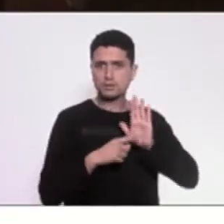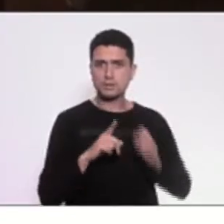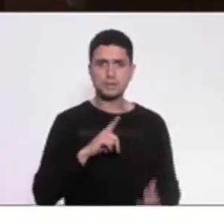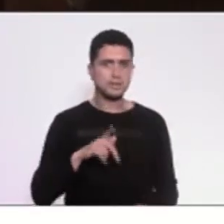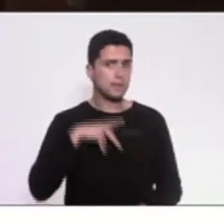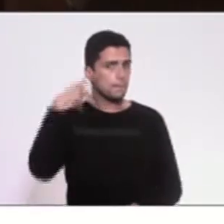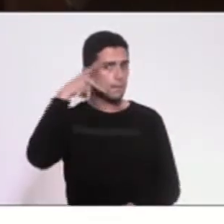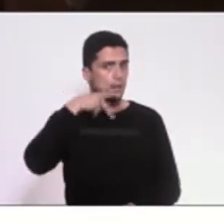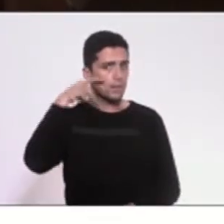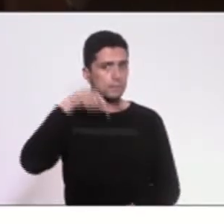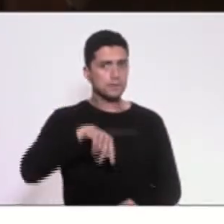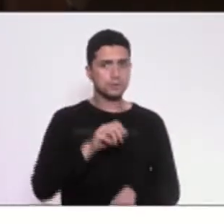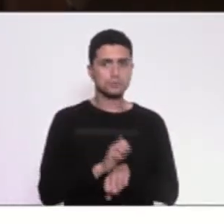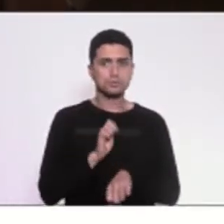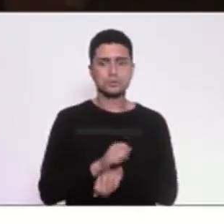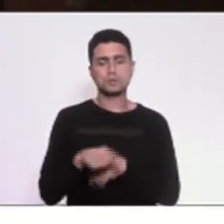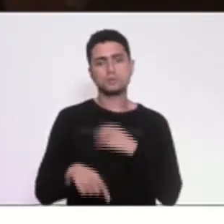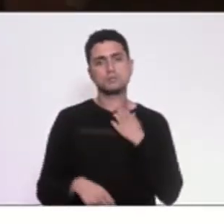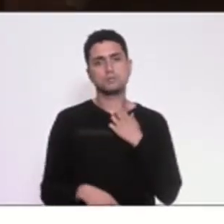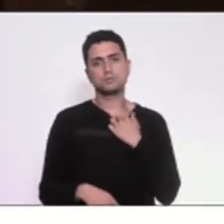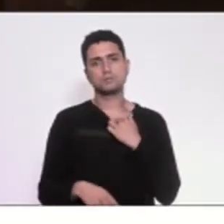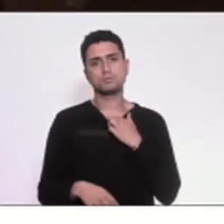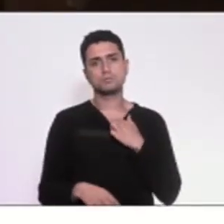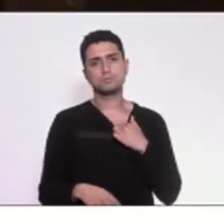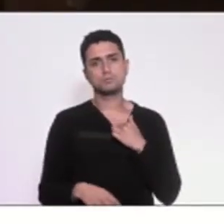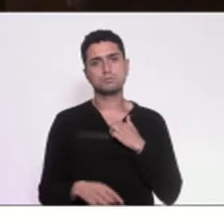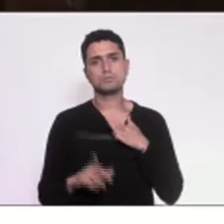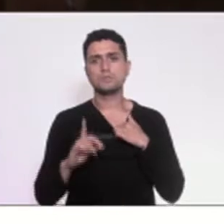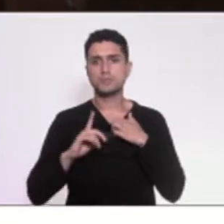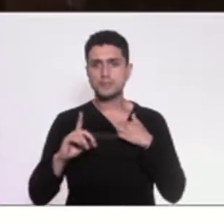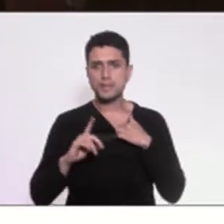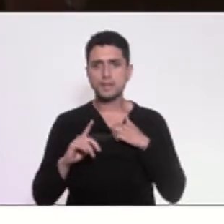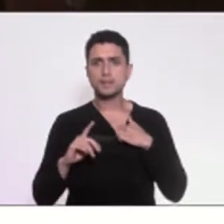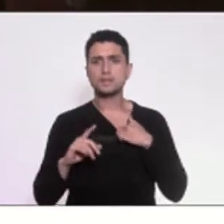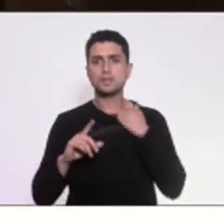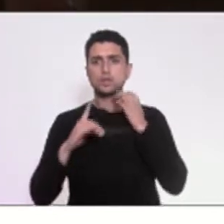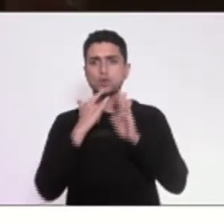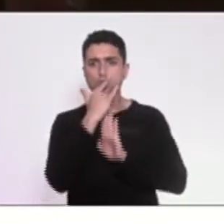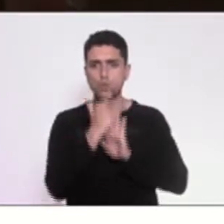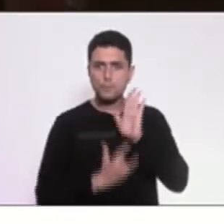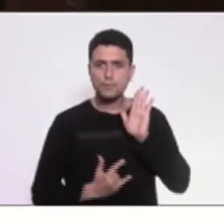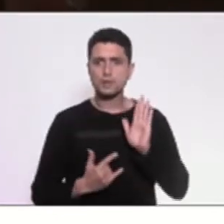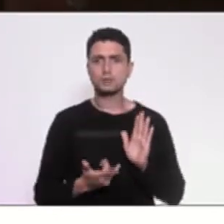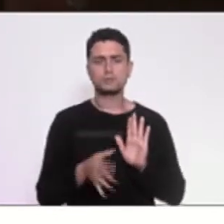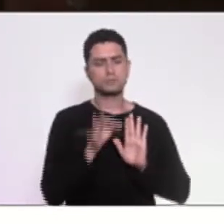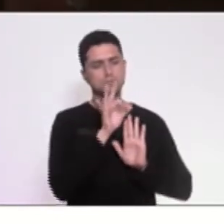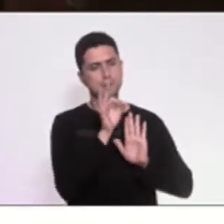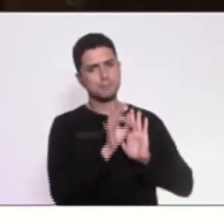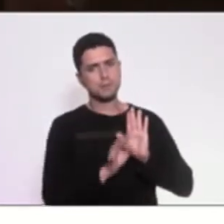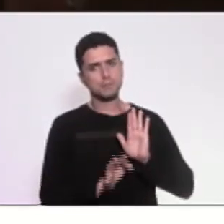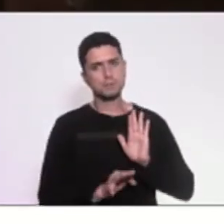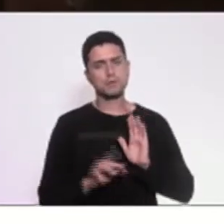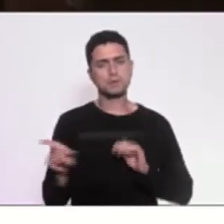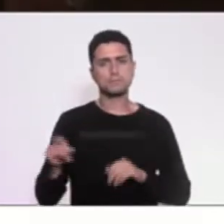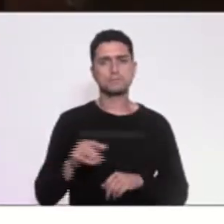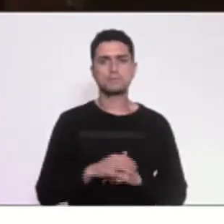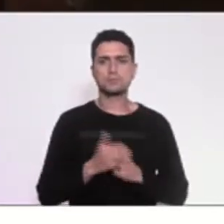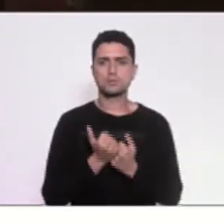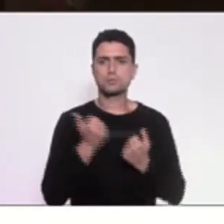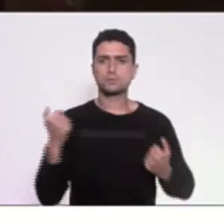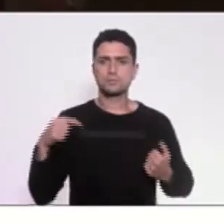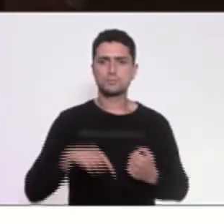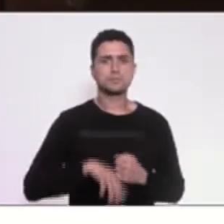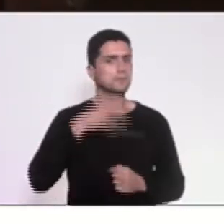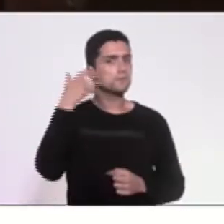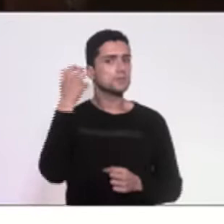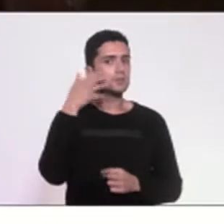nesse Estado, nós temos documentos oficiais firmados pelas próprias autoridades estaduais do governo